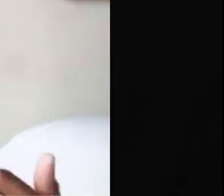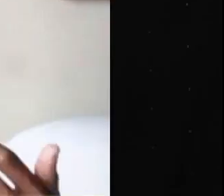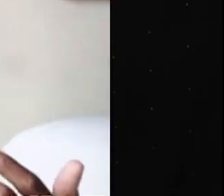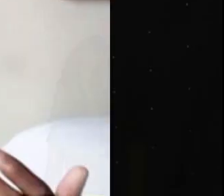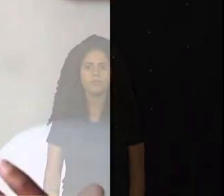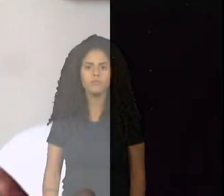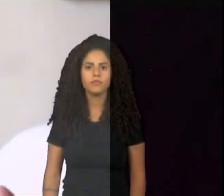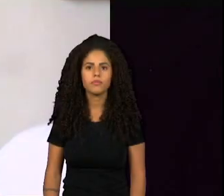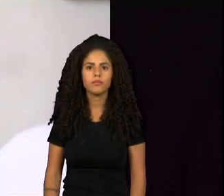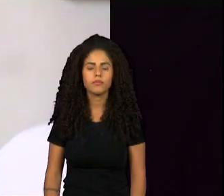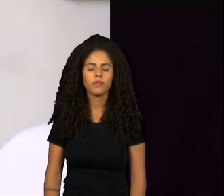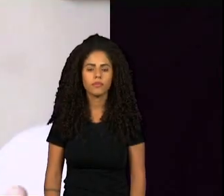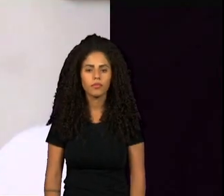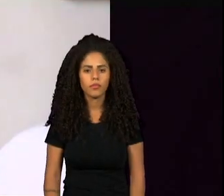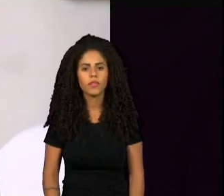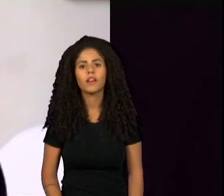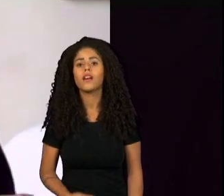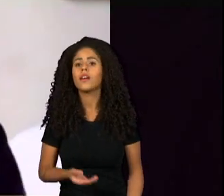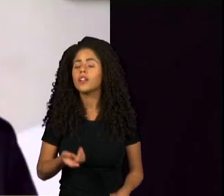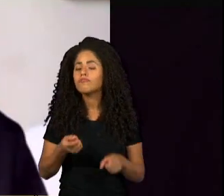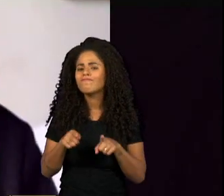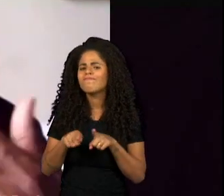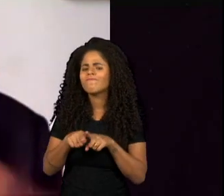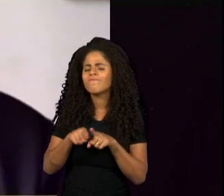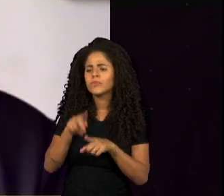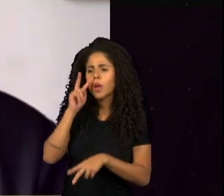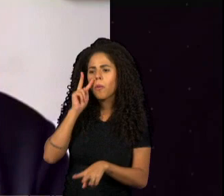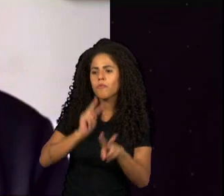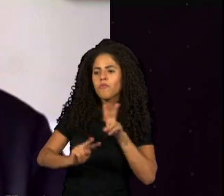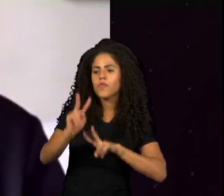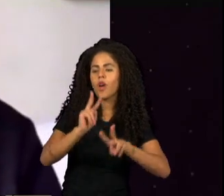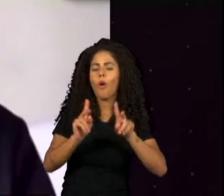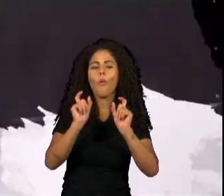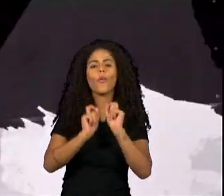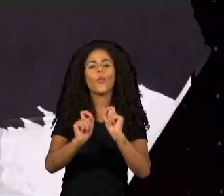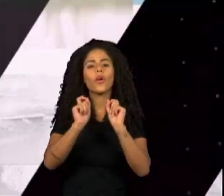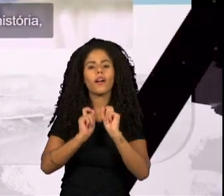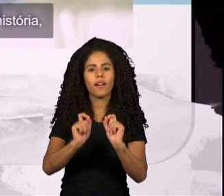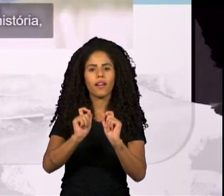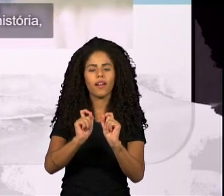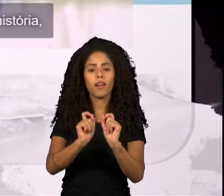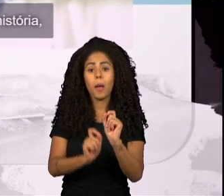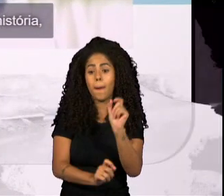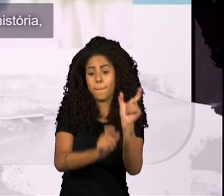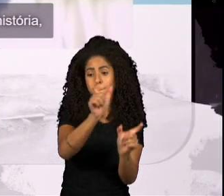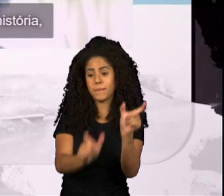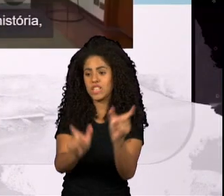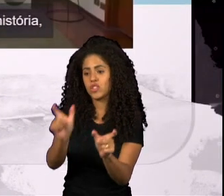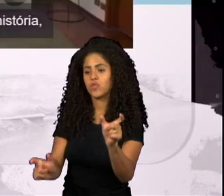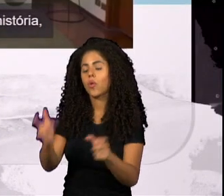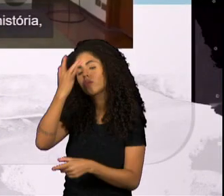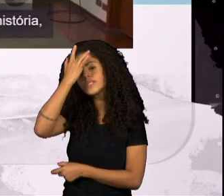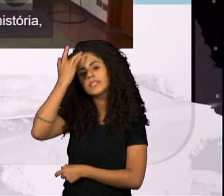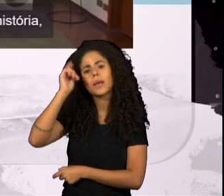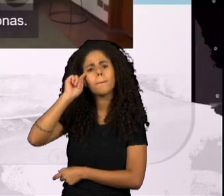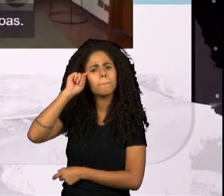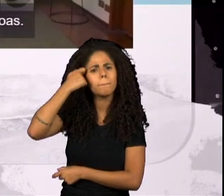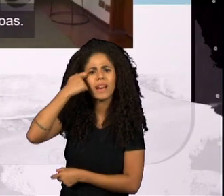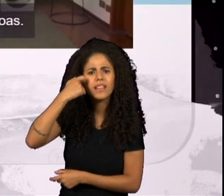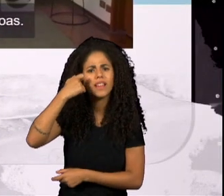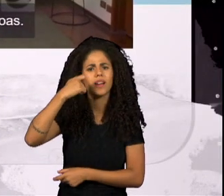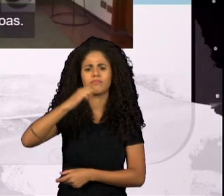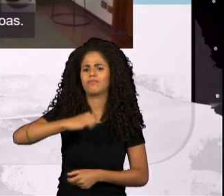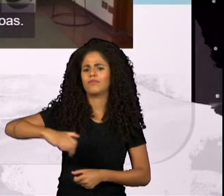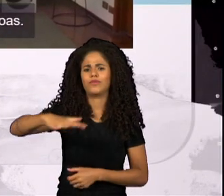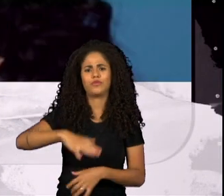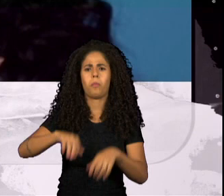Minha grande vontade é realmente ver fornecedores pretos em todas as esferas, sabe? Em todos